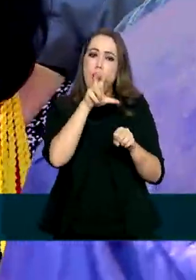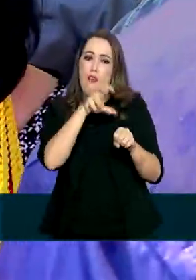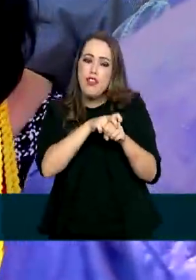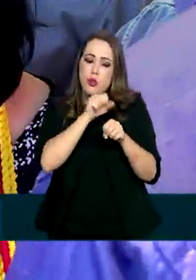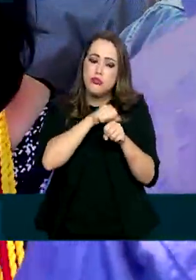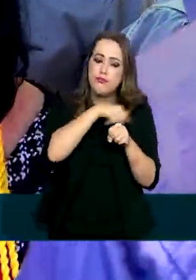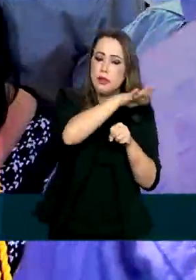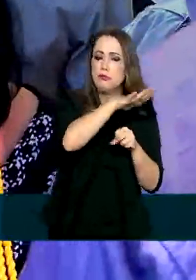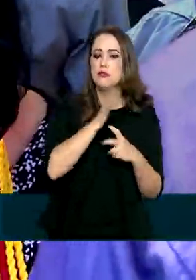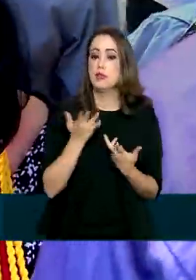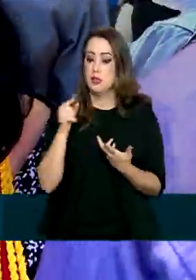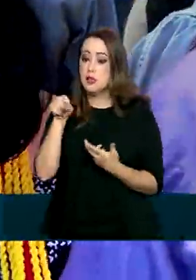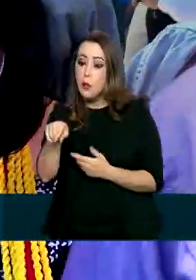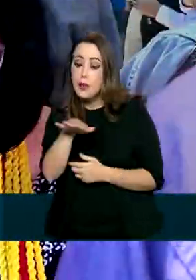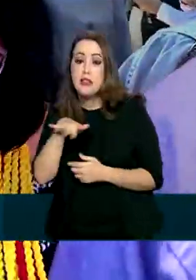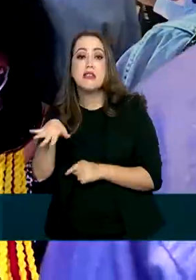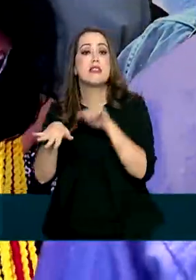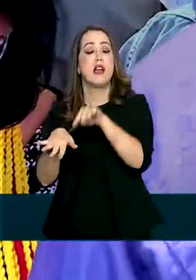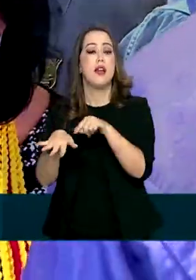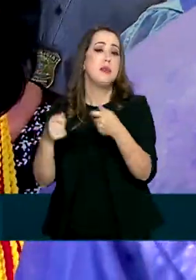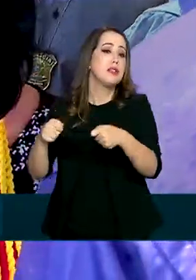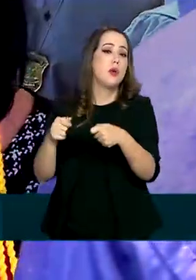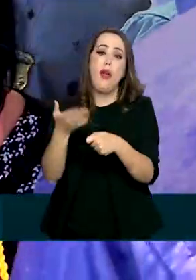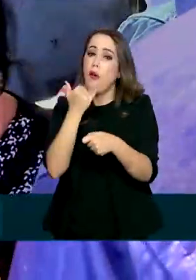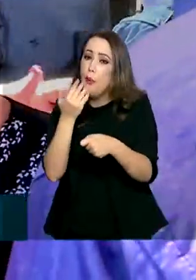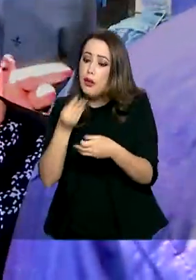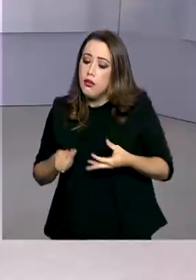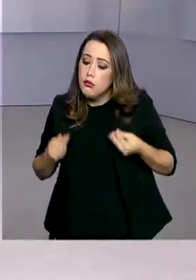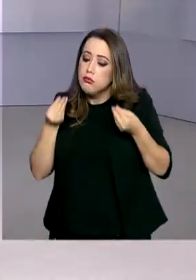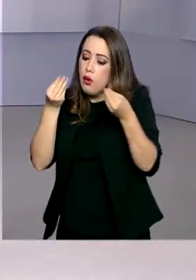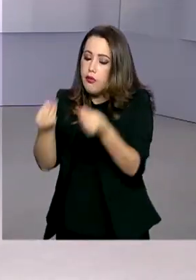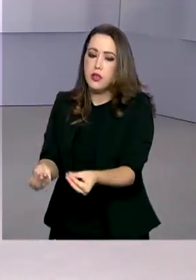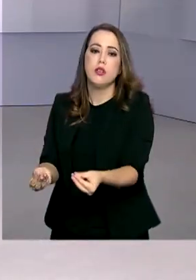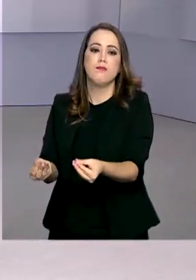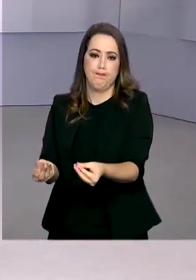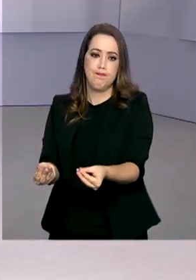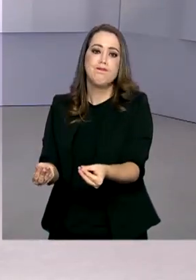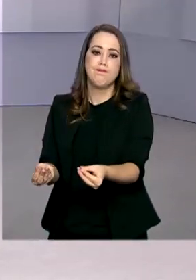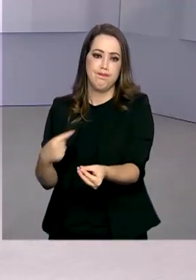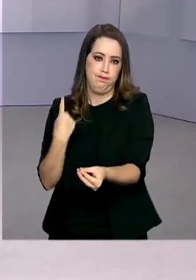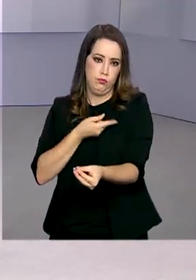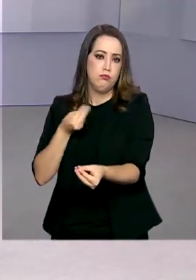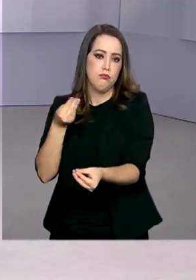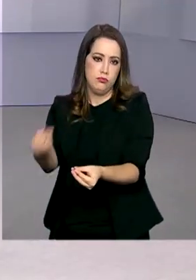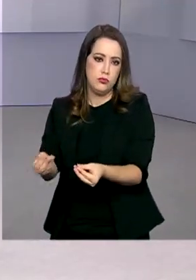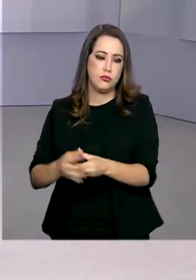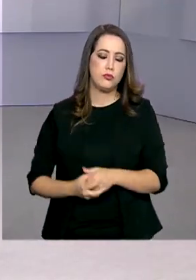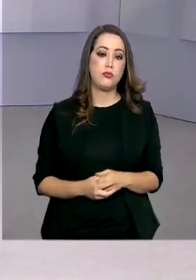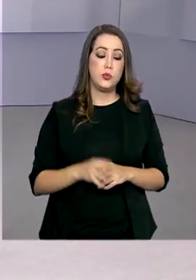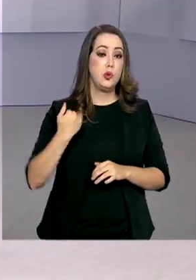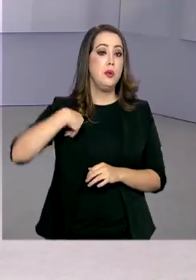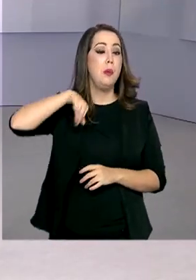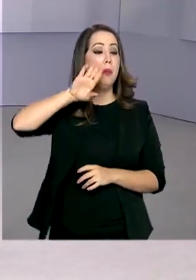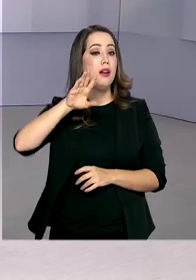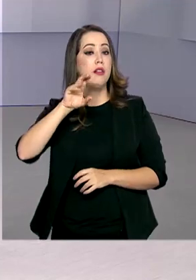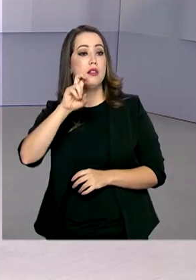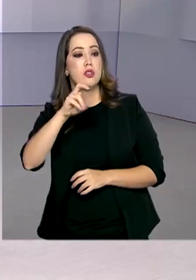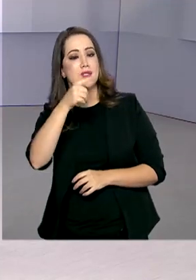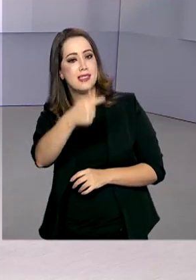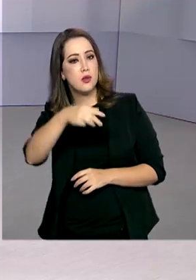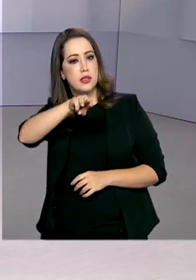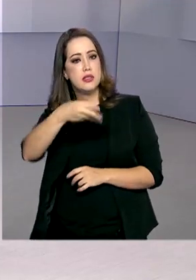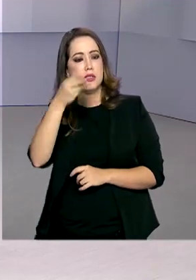Para que eles fiquem lá, eles precisam ter comida, então a gente está fazendo esse papel. Mais de 57 milhões de pessoas já